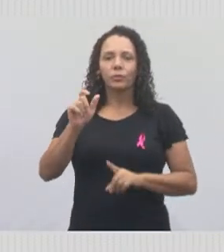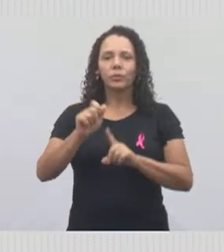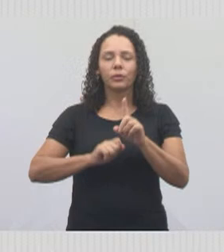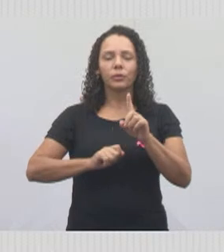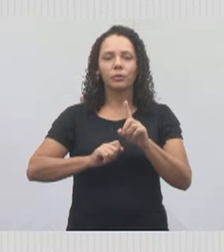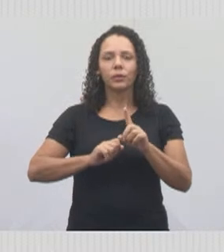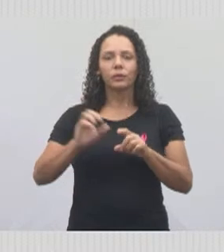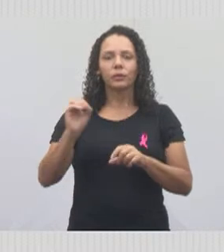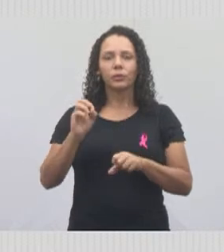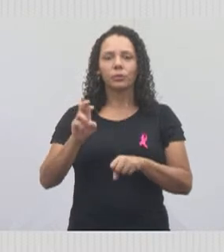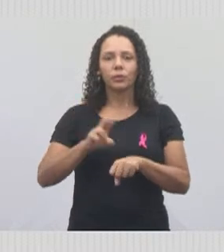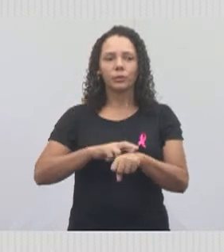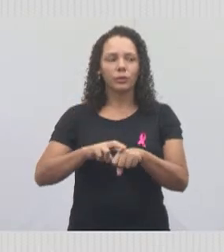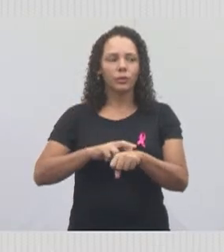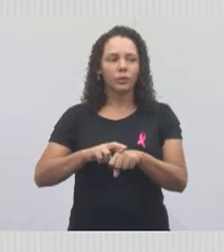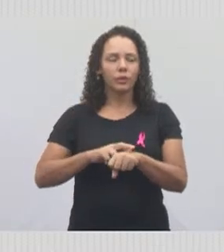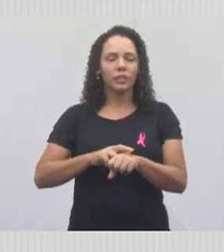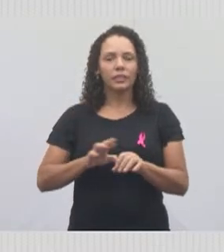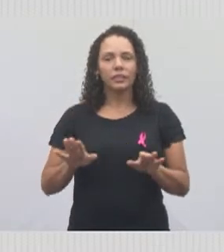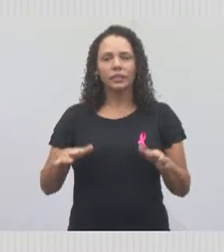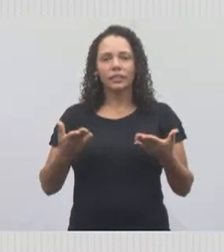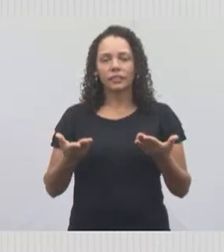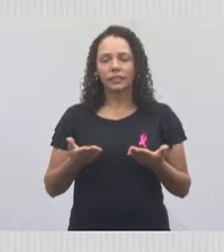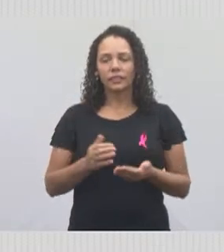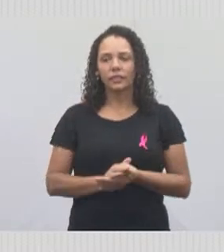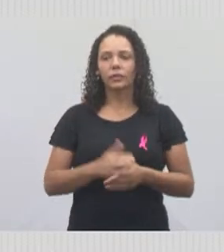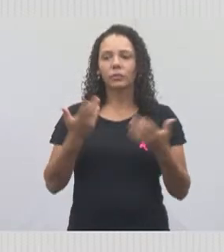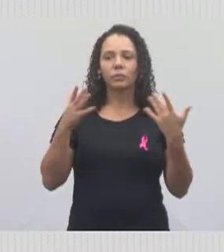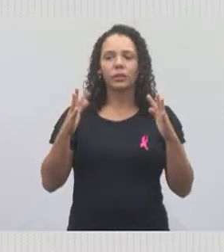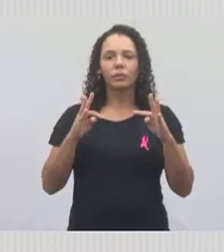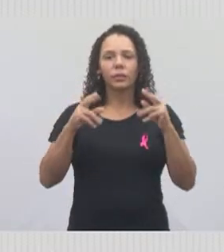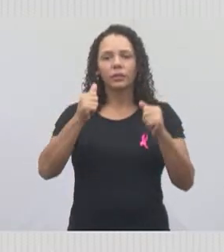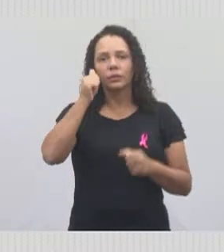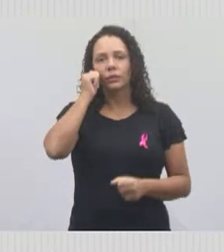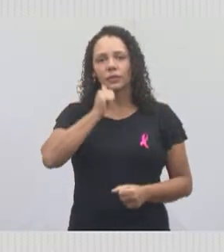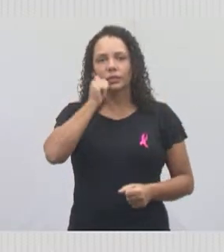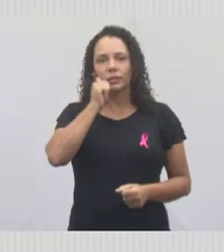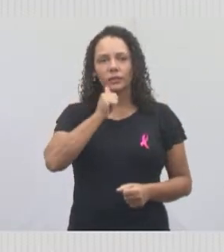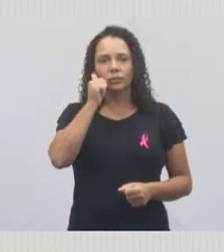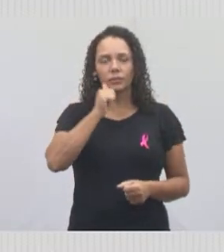então aqui parabenizo todas as mulheres no caso,